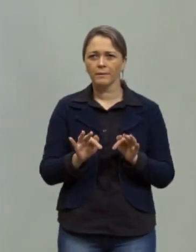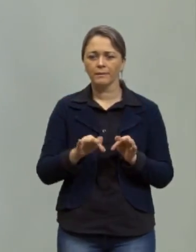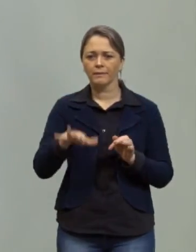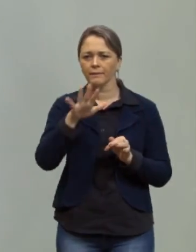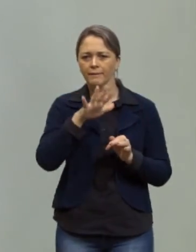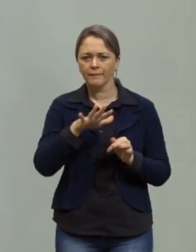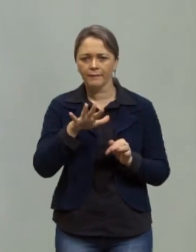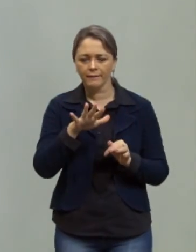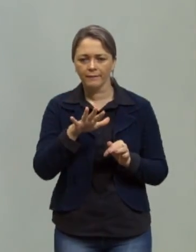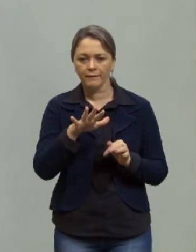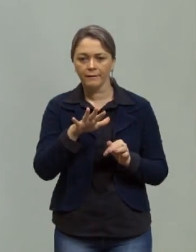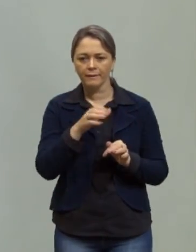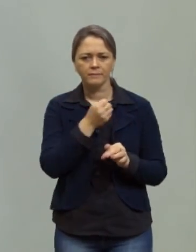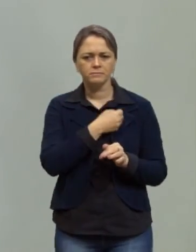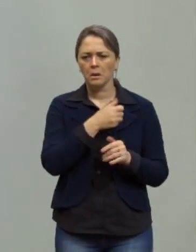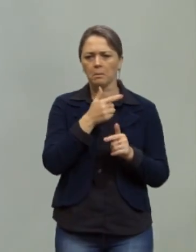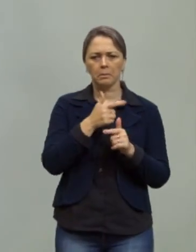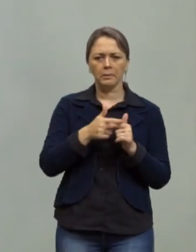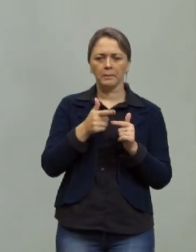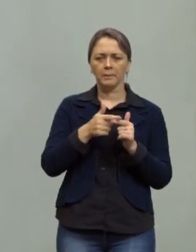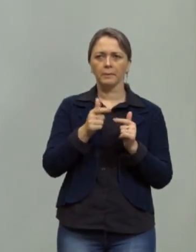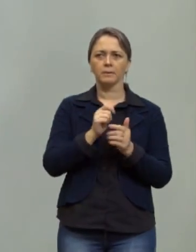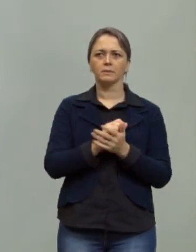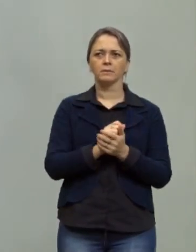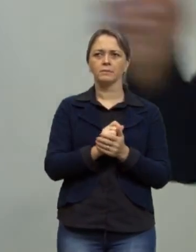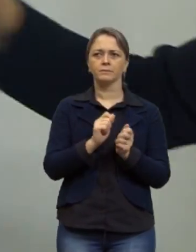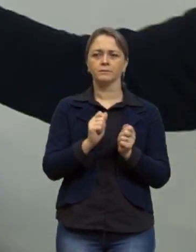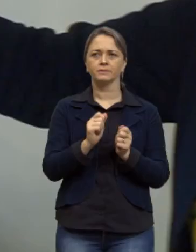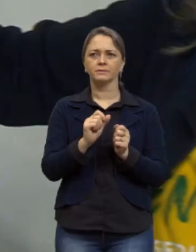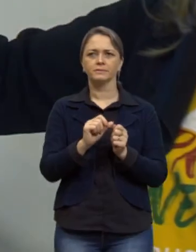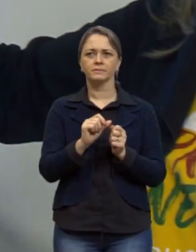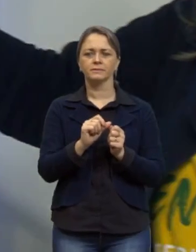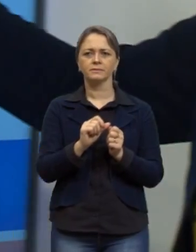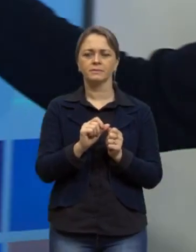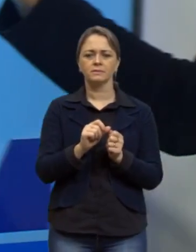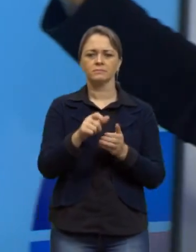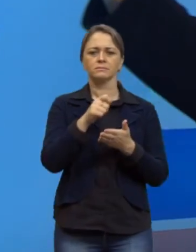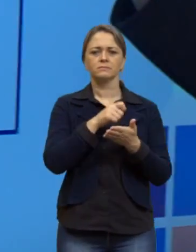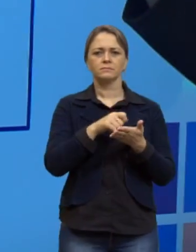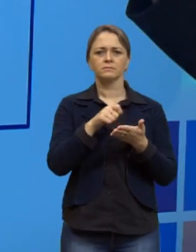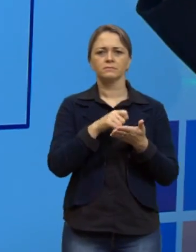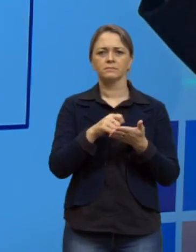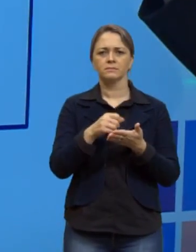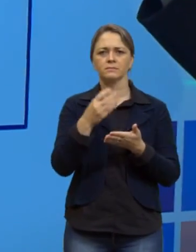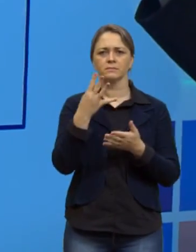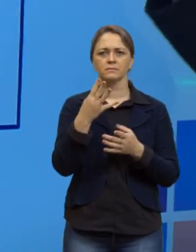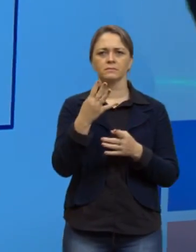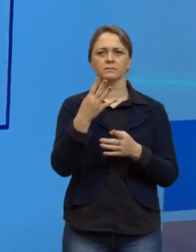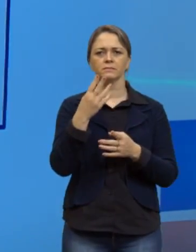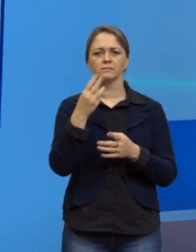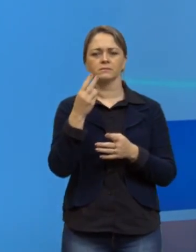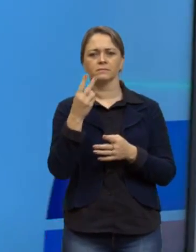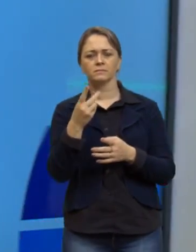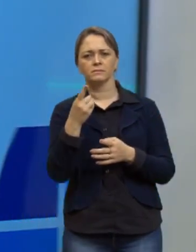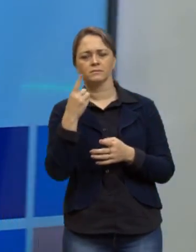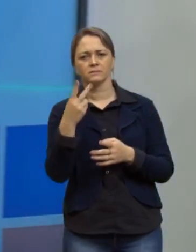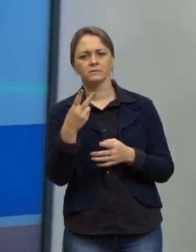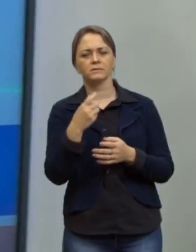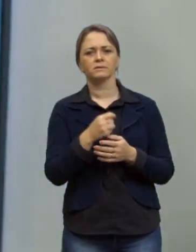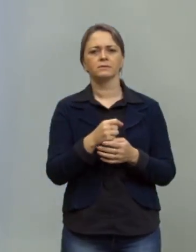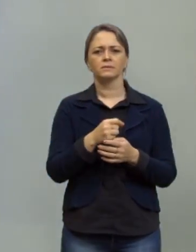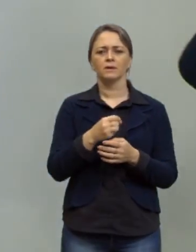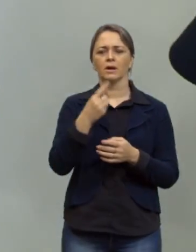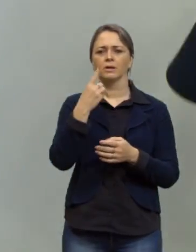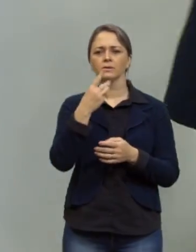prova do ENEM sem problemas o que que tu vai fazer? tu vai escrever três doze depois do doze